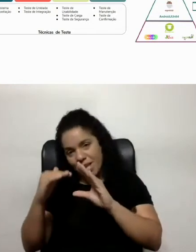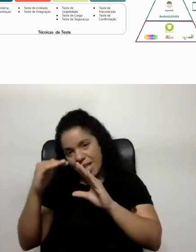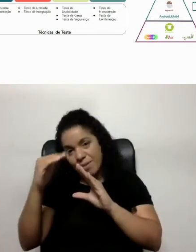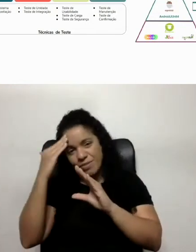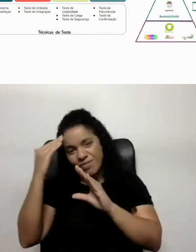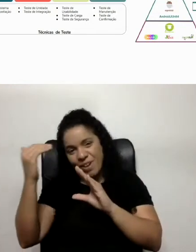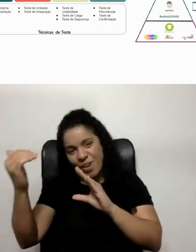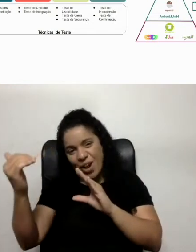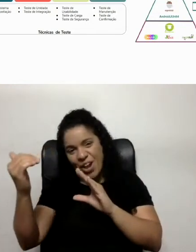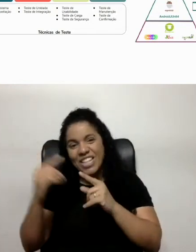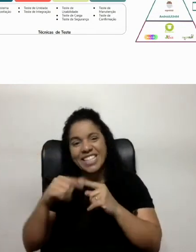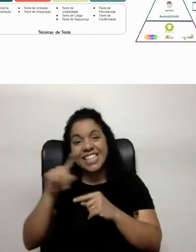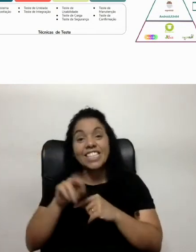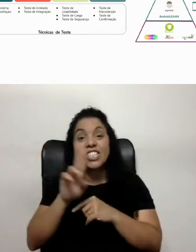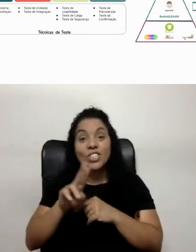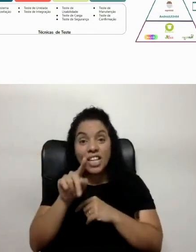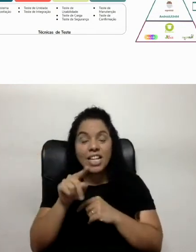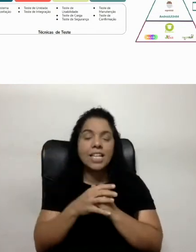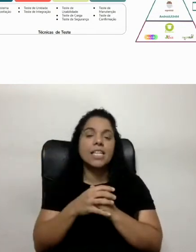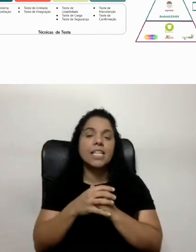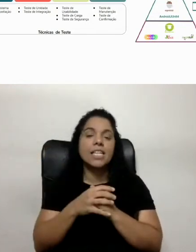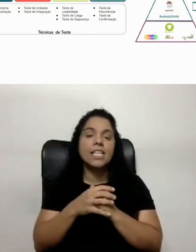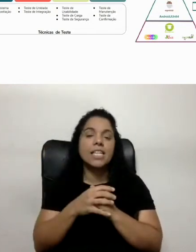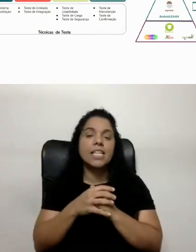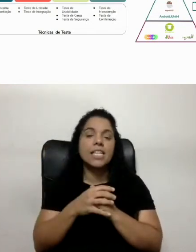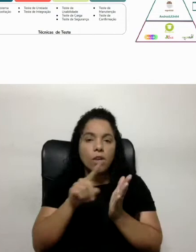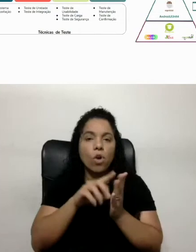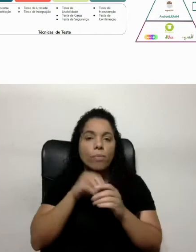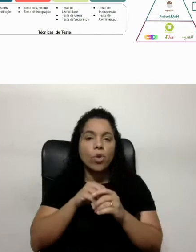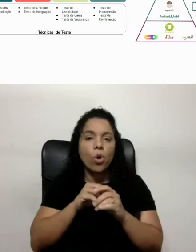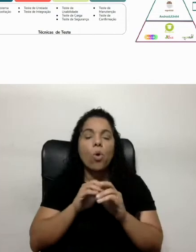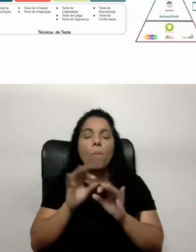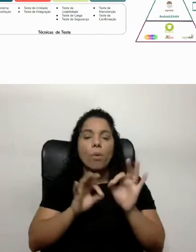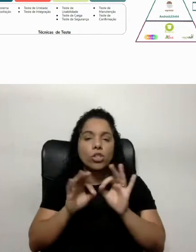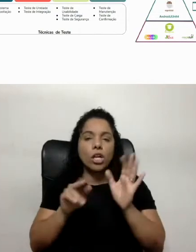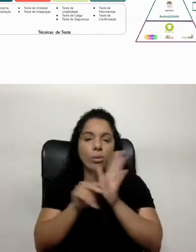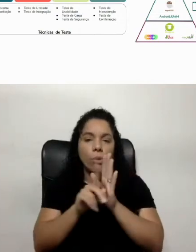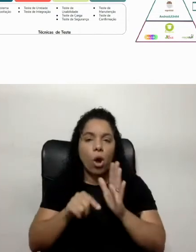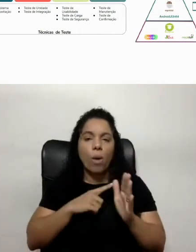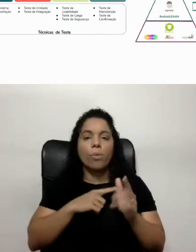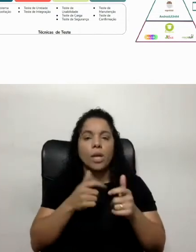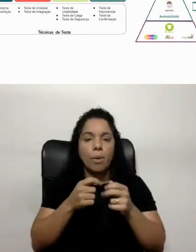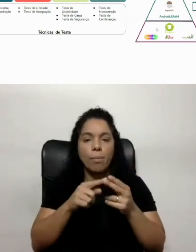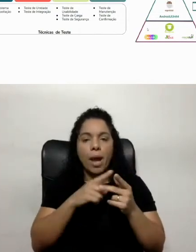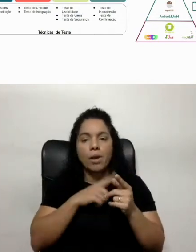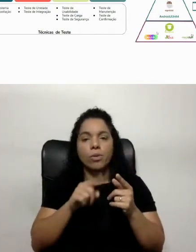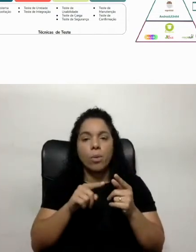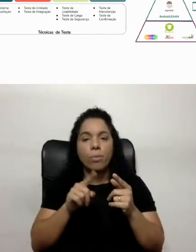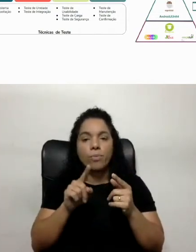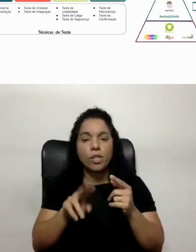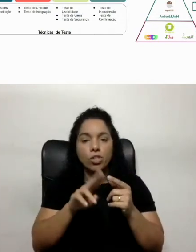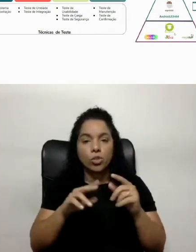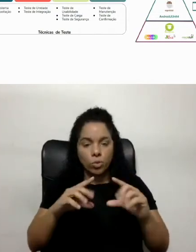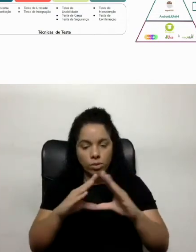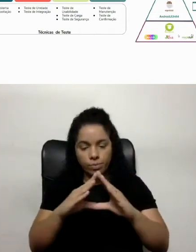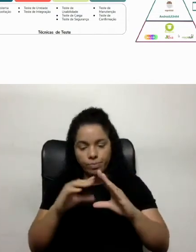teste, que a gente utiliza aí nessa plataforma nos projetos for bio, né? Então, como princípio, embaixo, a